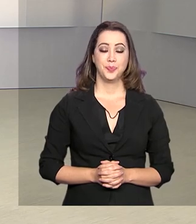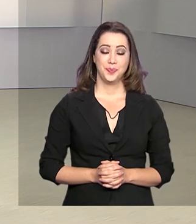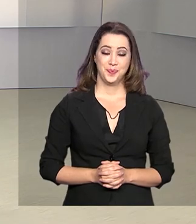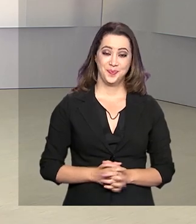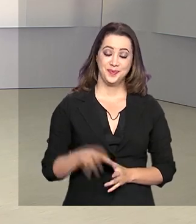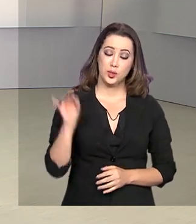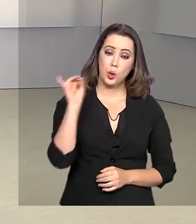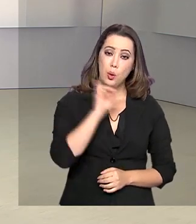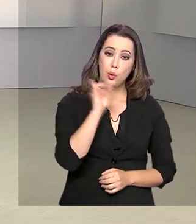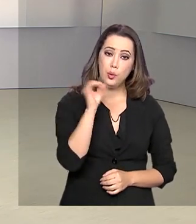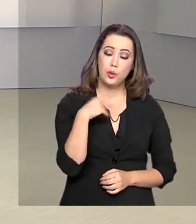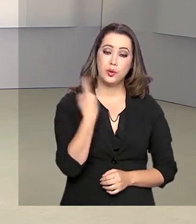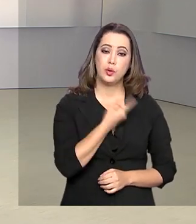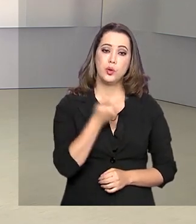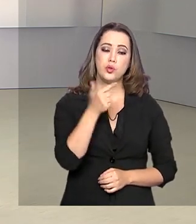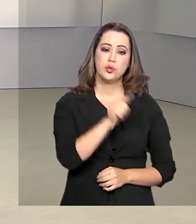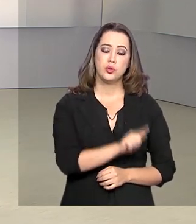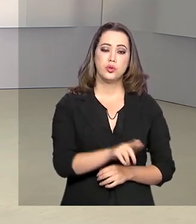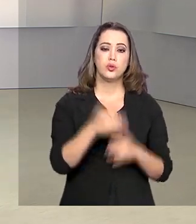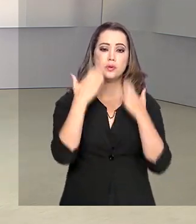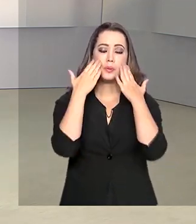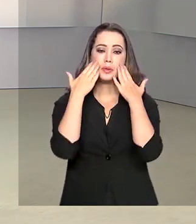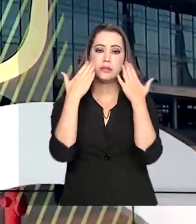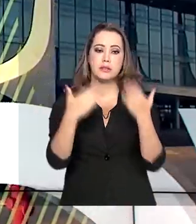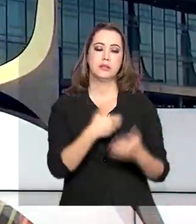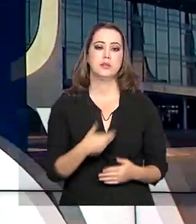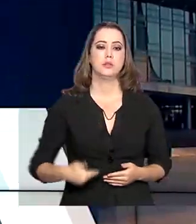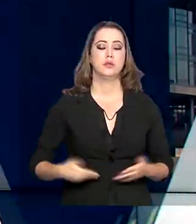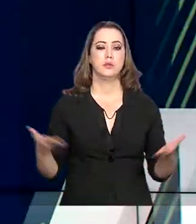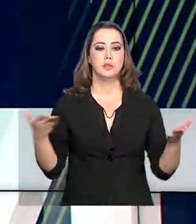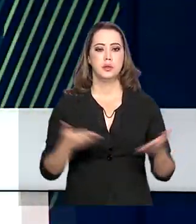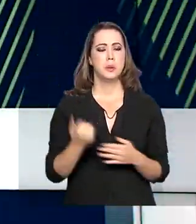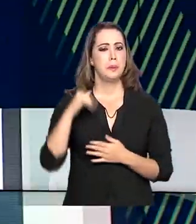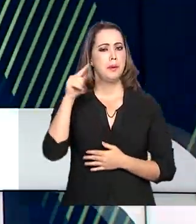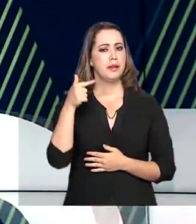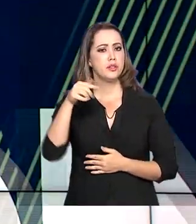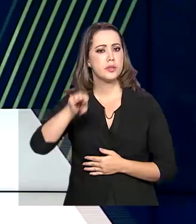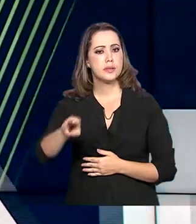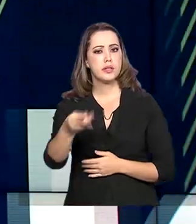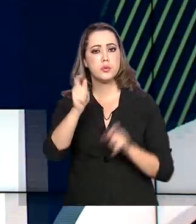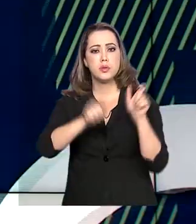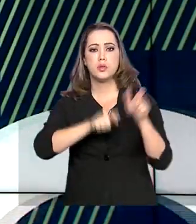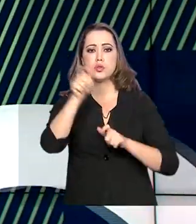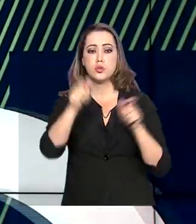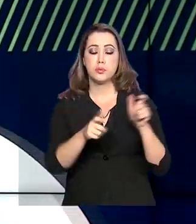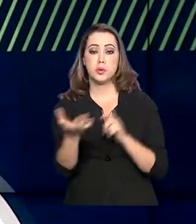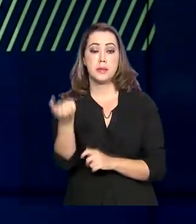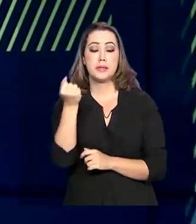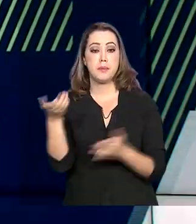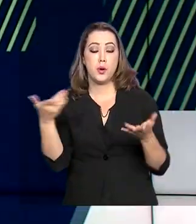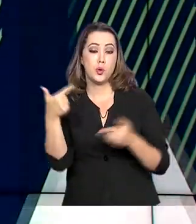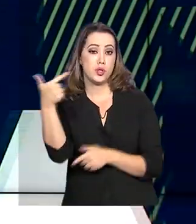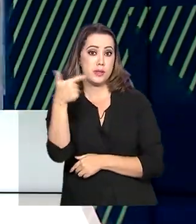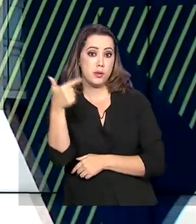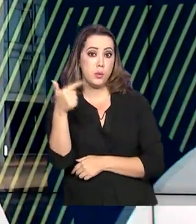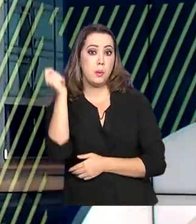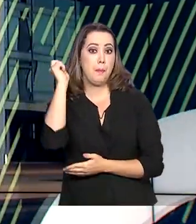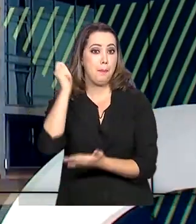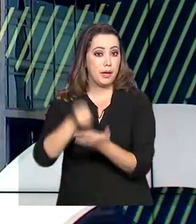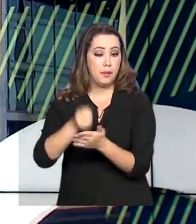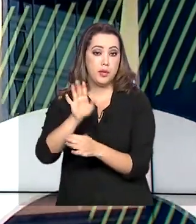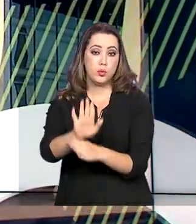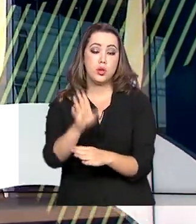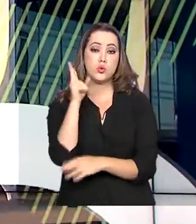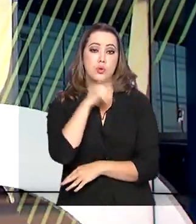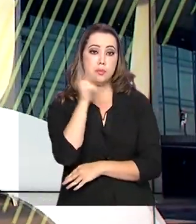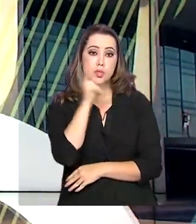Olá, estamos de volta com o Governo Agora. Mais de 7 milhões de pessoas vão receber hoje a segunda parcela do auxílio